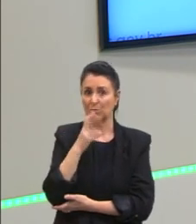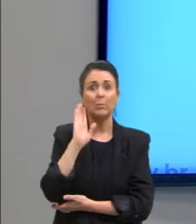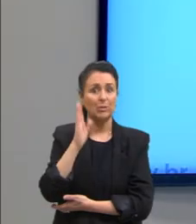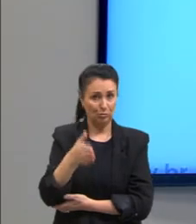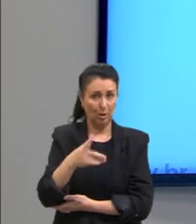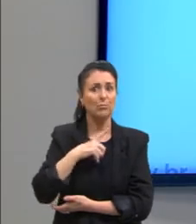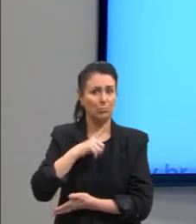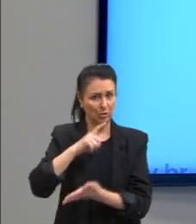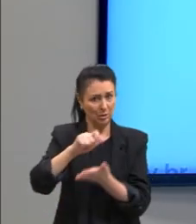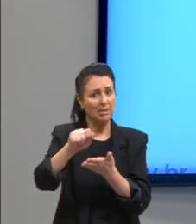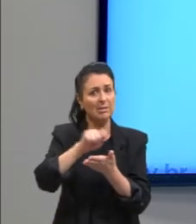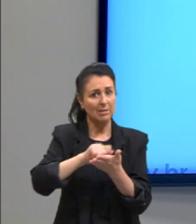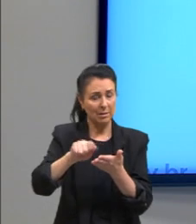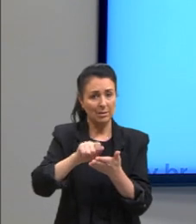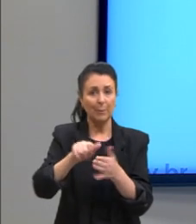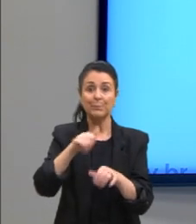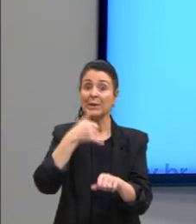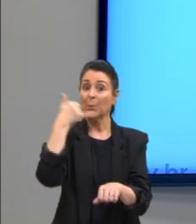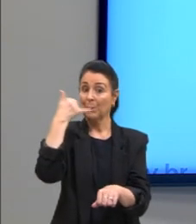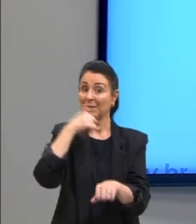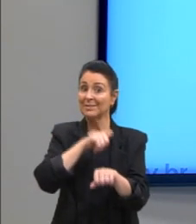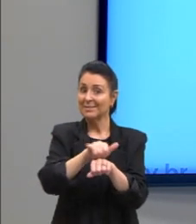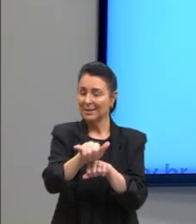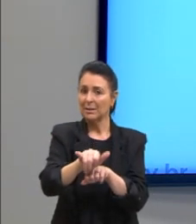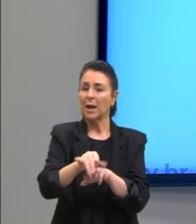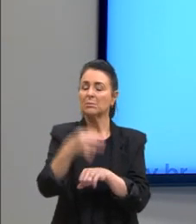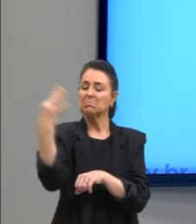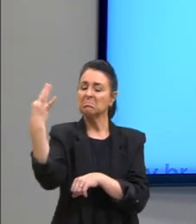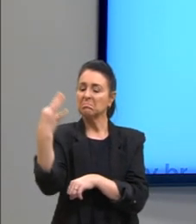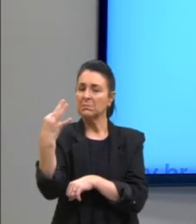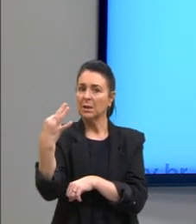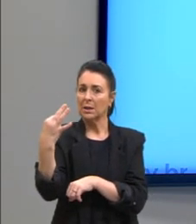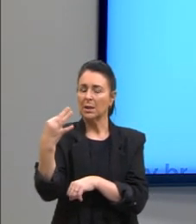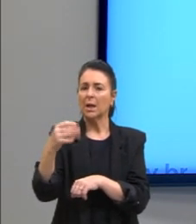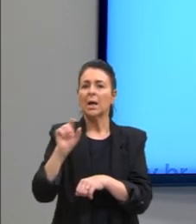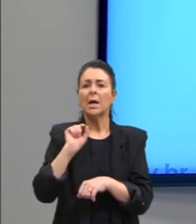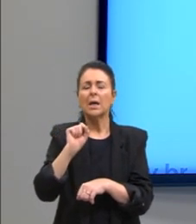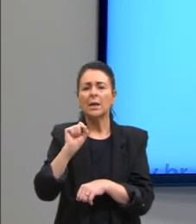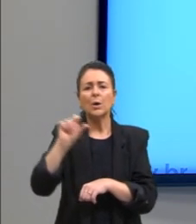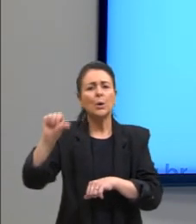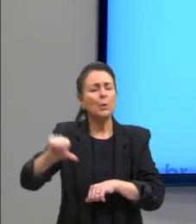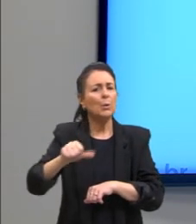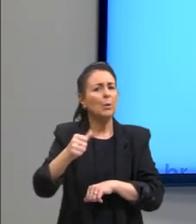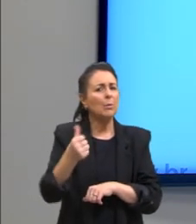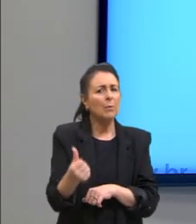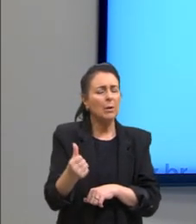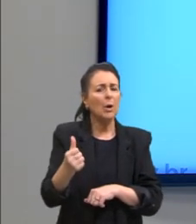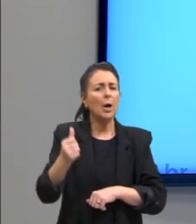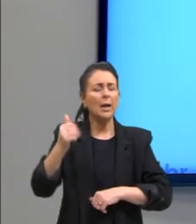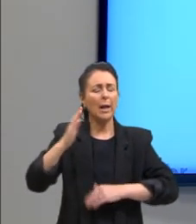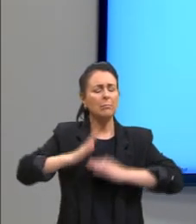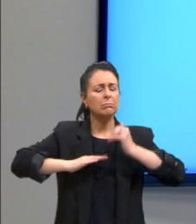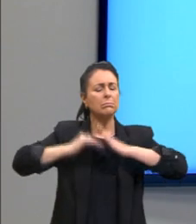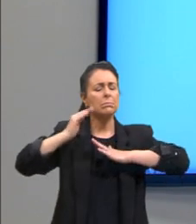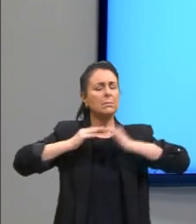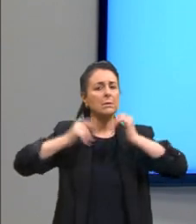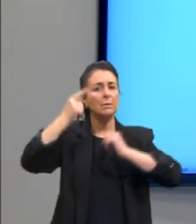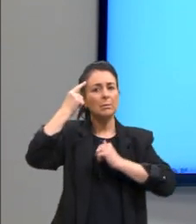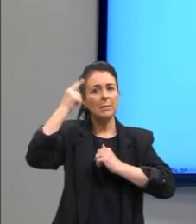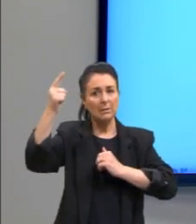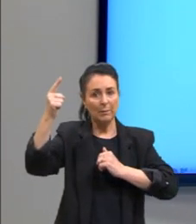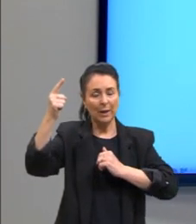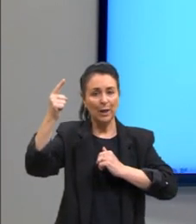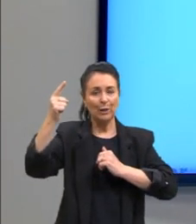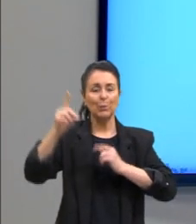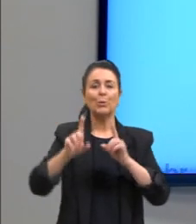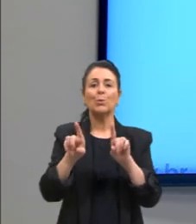Uma estratégia adequada que privilegiava a construção do pensamento de forma dialética